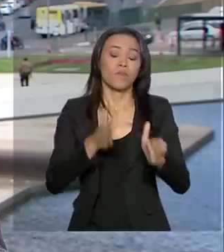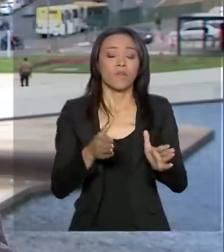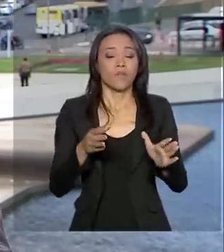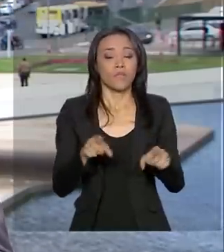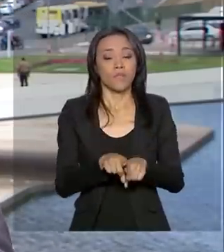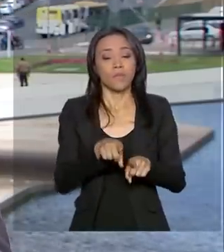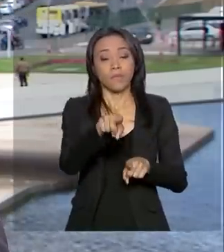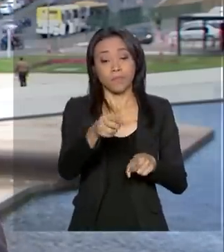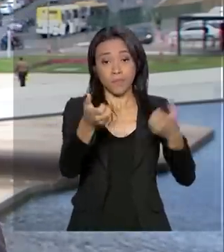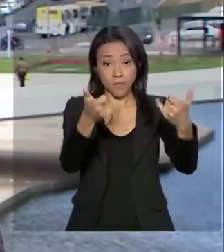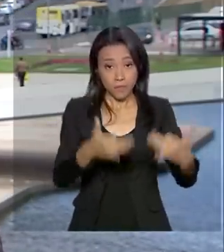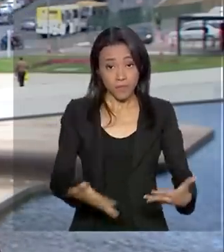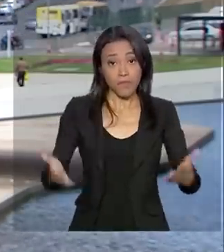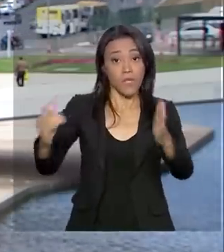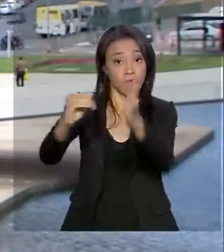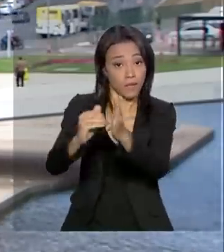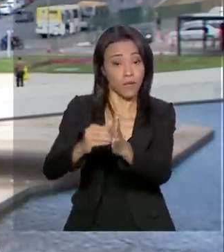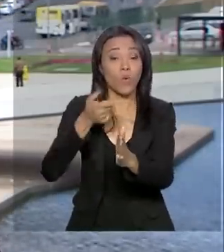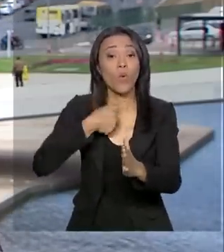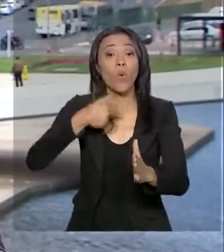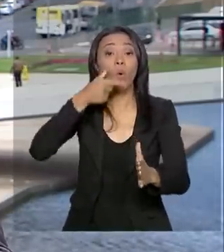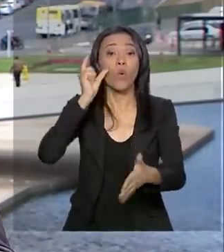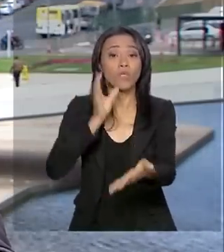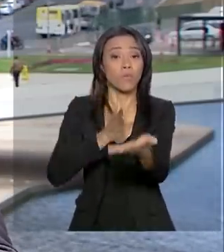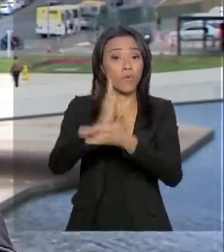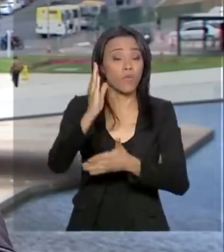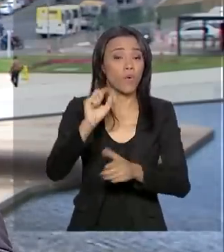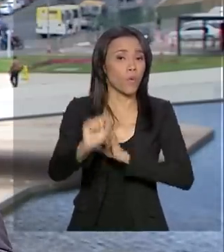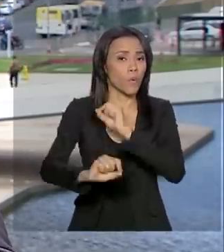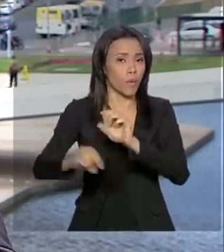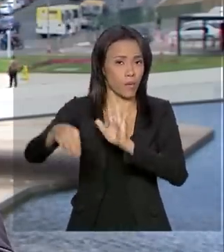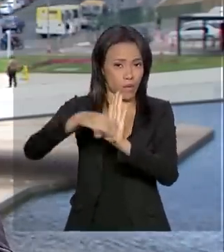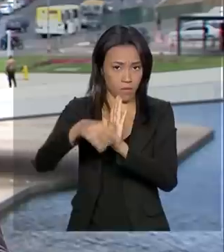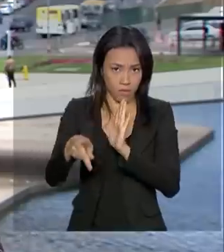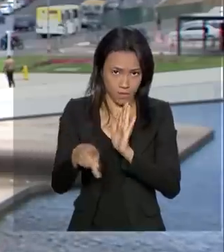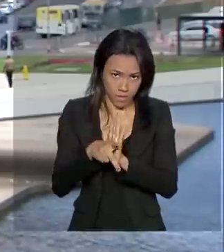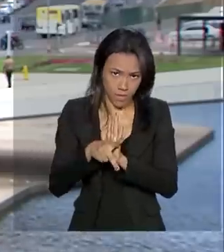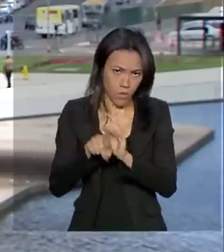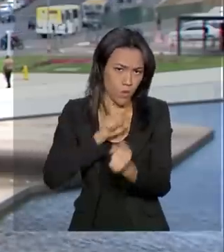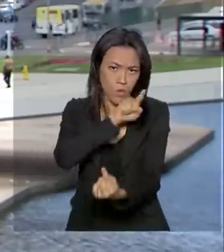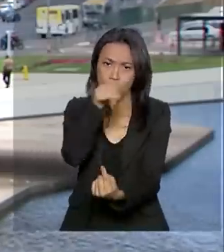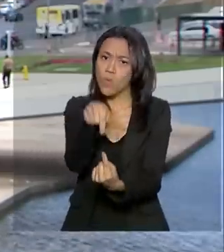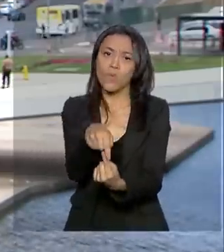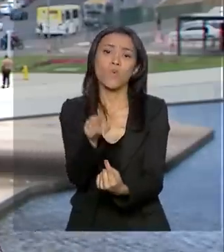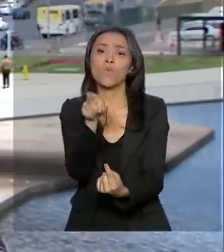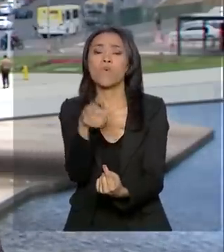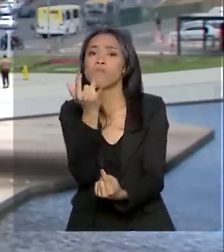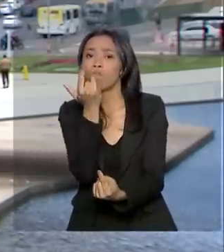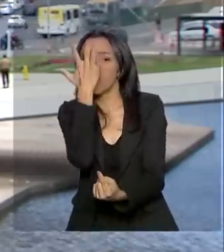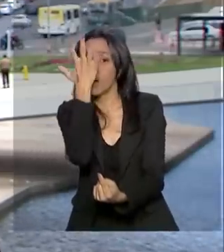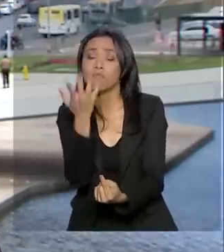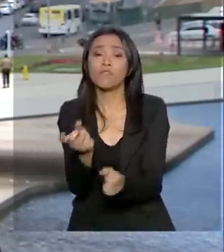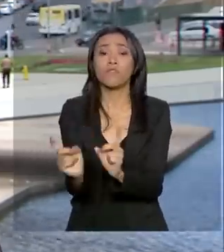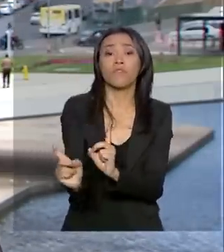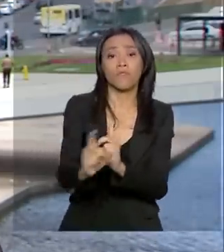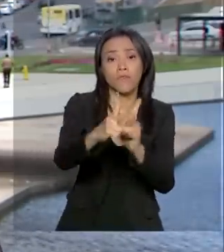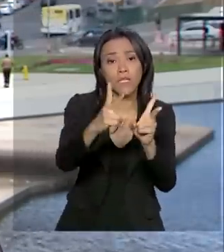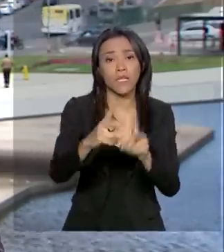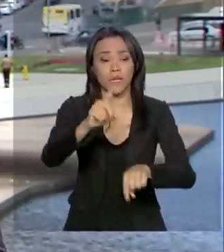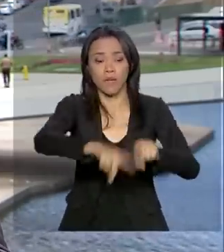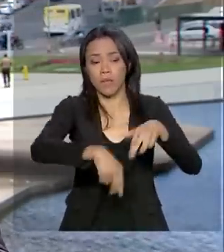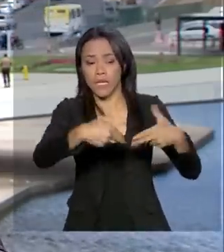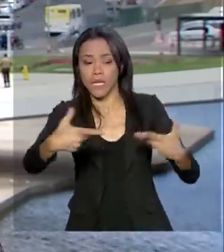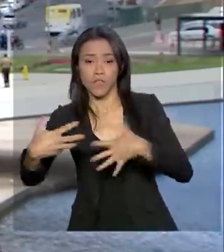no caso no Senado, foi a aprovação ontem de uma medida provisória que facilita a venda de bens apreendidos do tráfico de